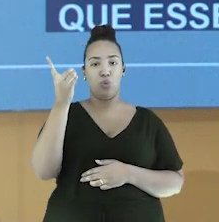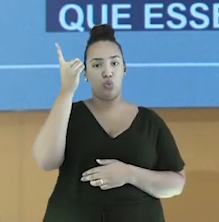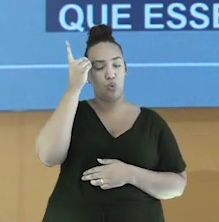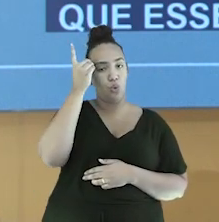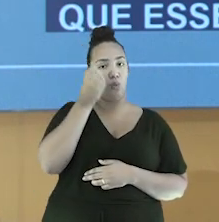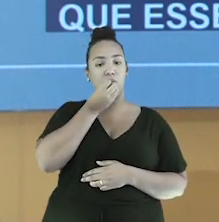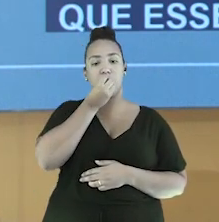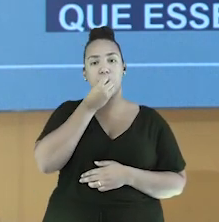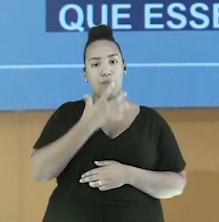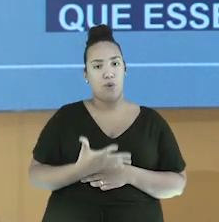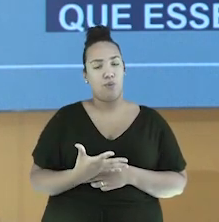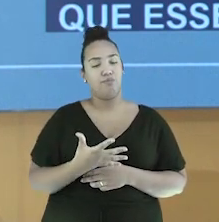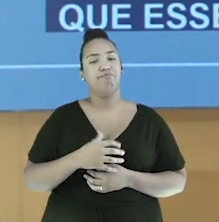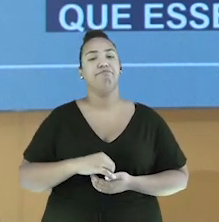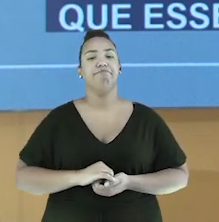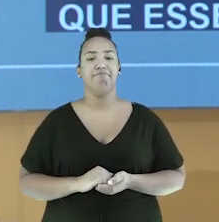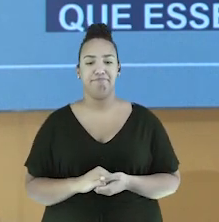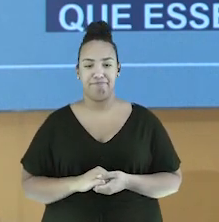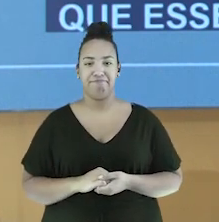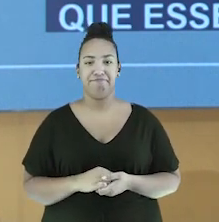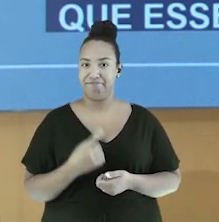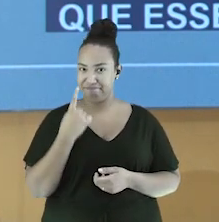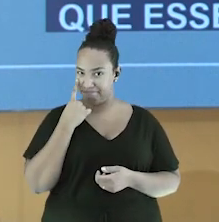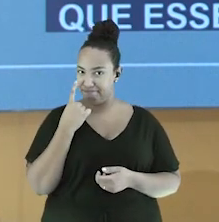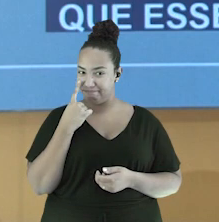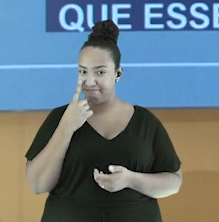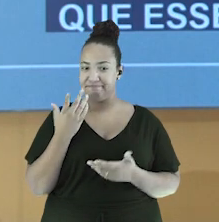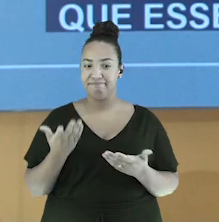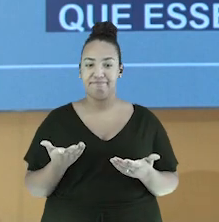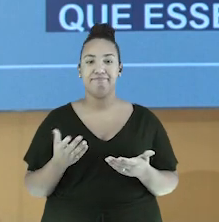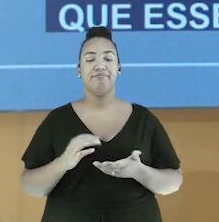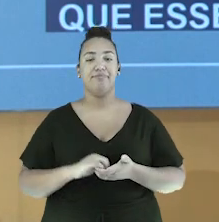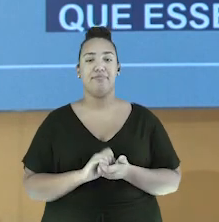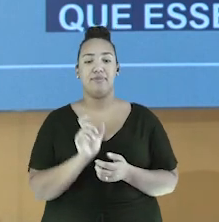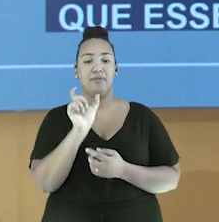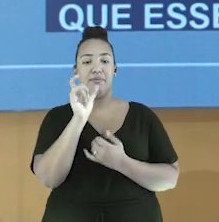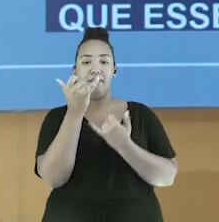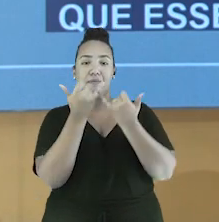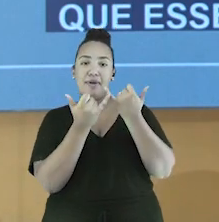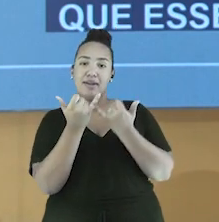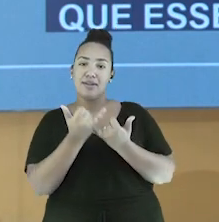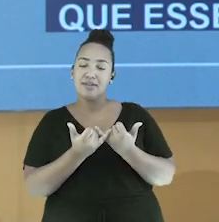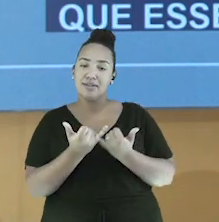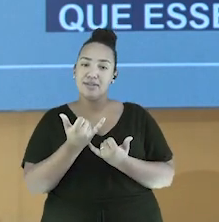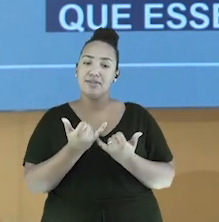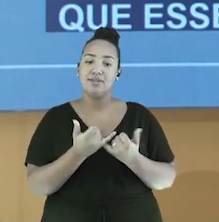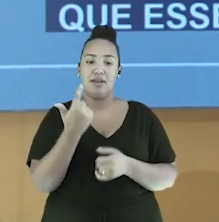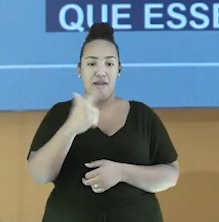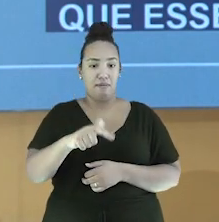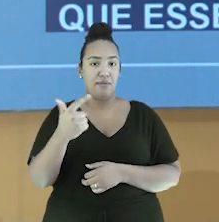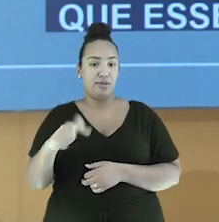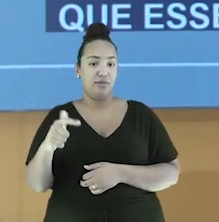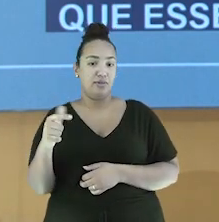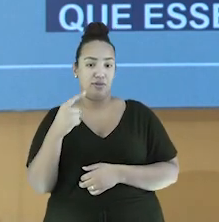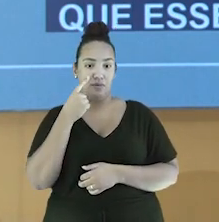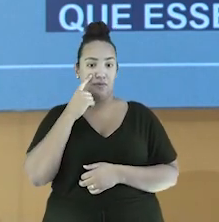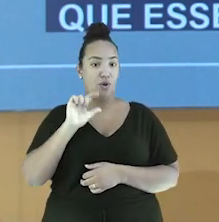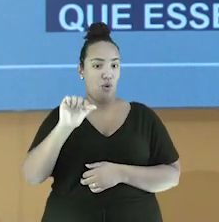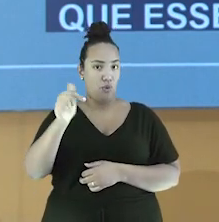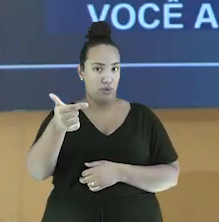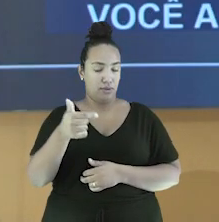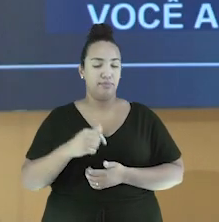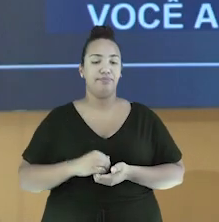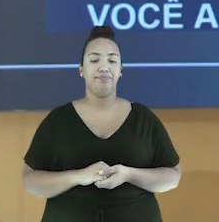dom e bom. Estão vendo? Essa forma se repete em todas as outras estrofas. Vamos ver só mais uma?